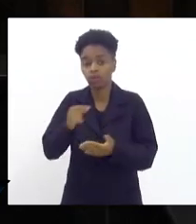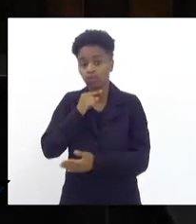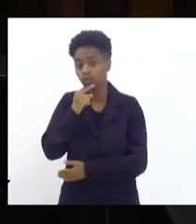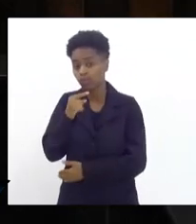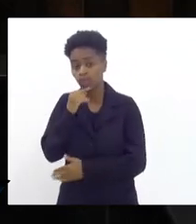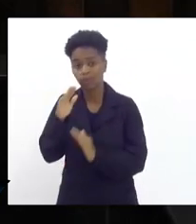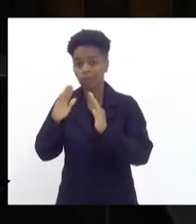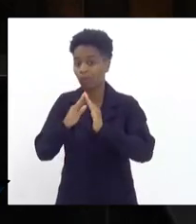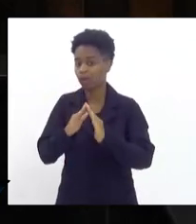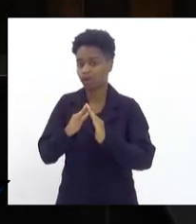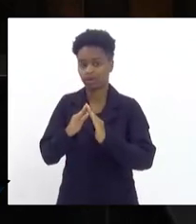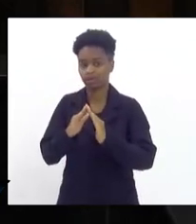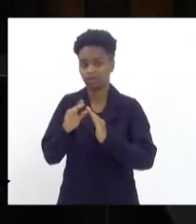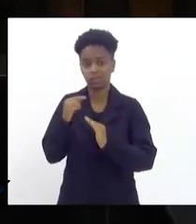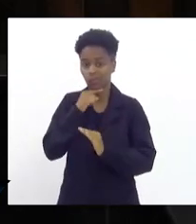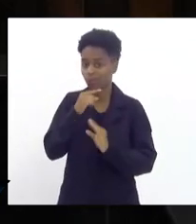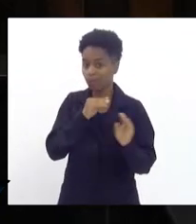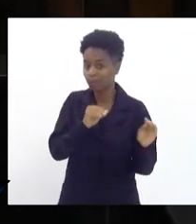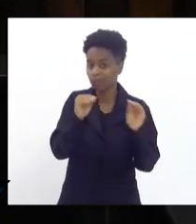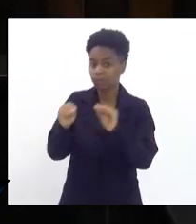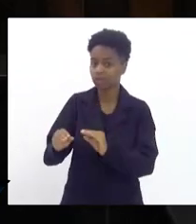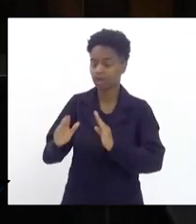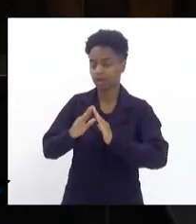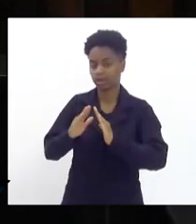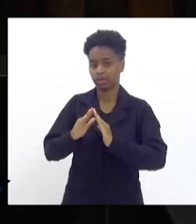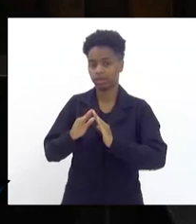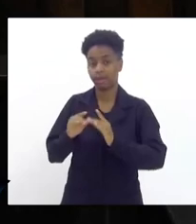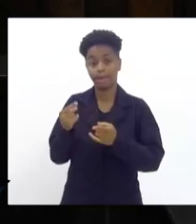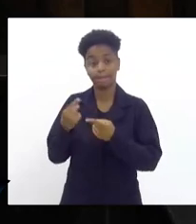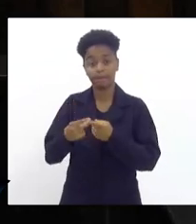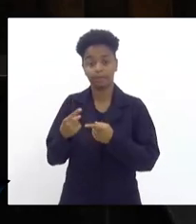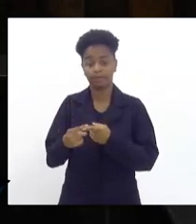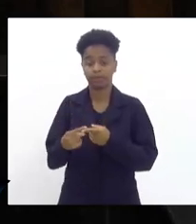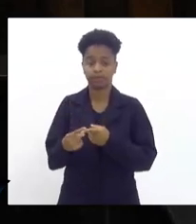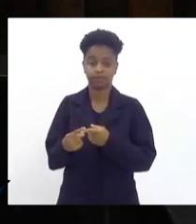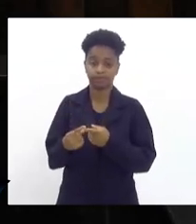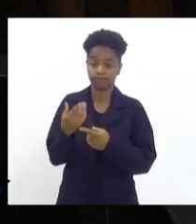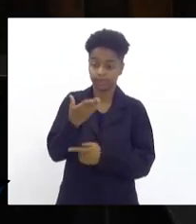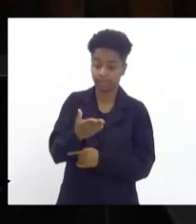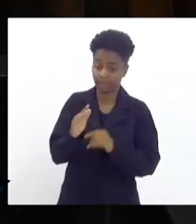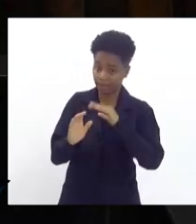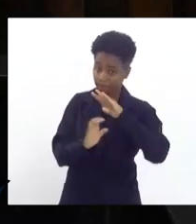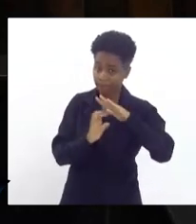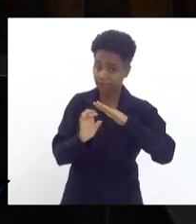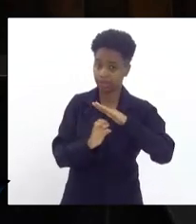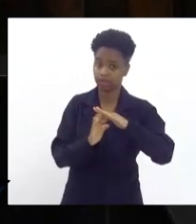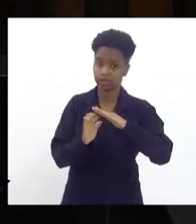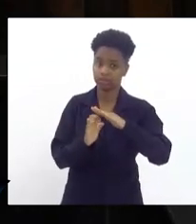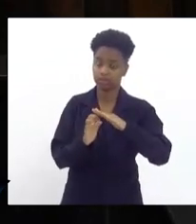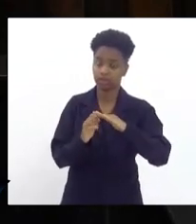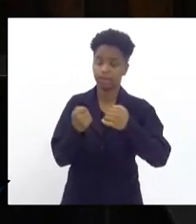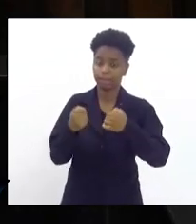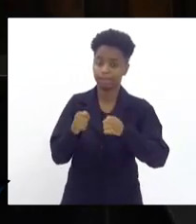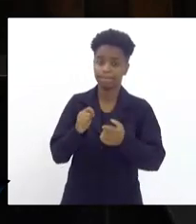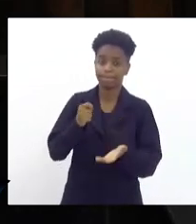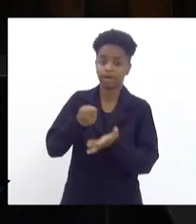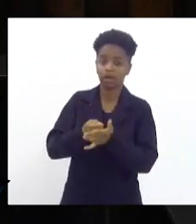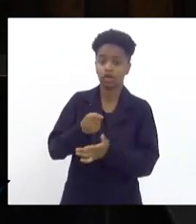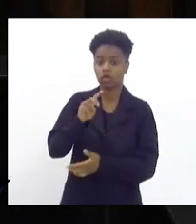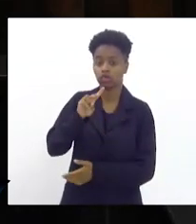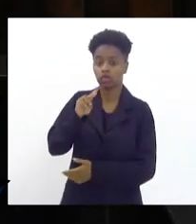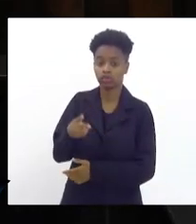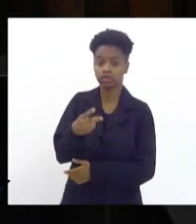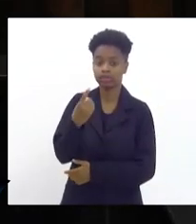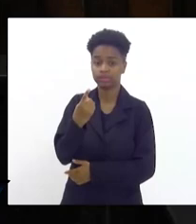consegue morar mudar para sua casa porque a Rio Mais cobra 2.174